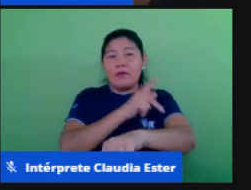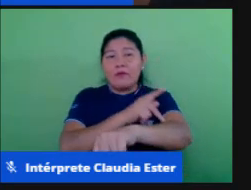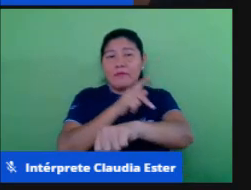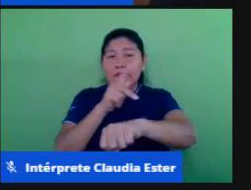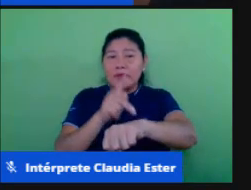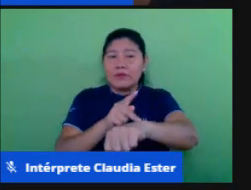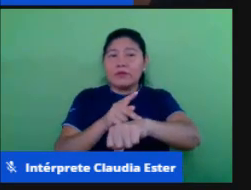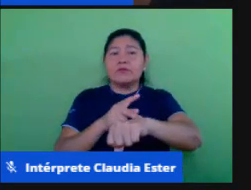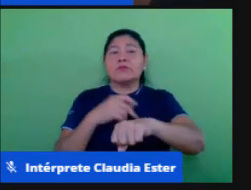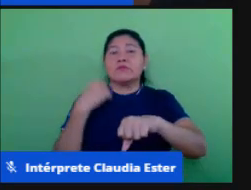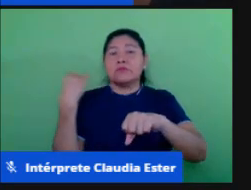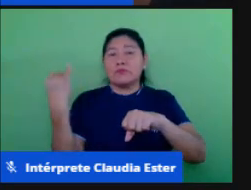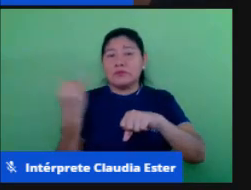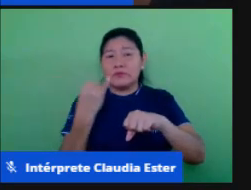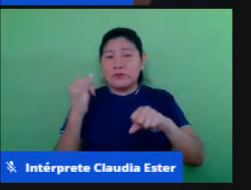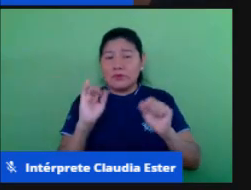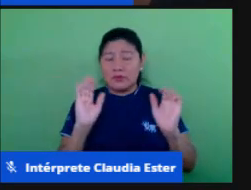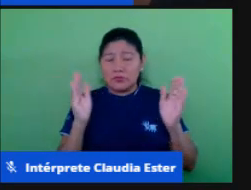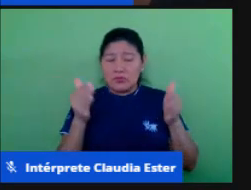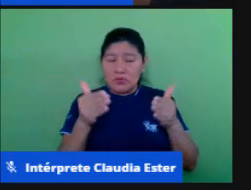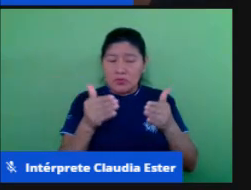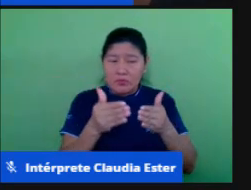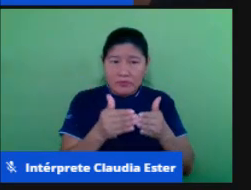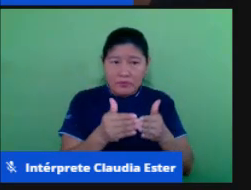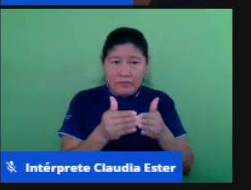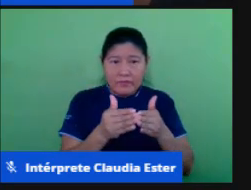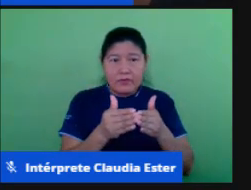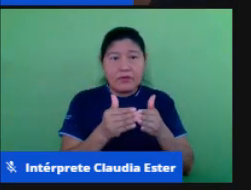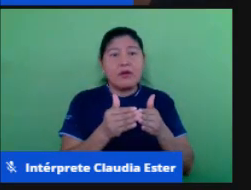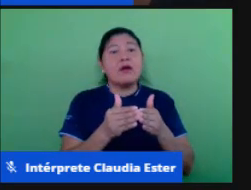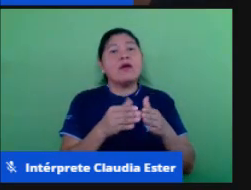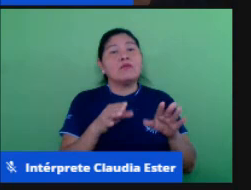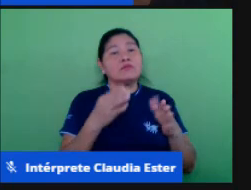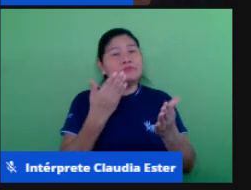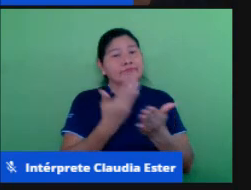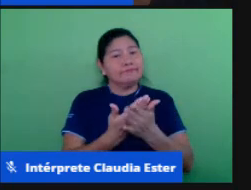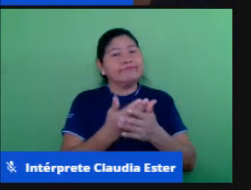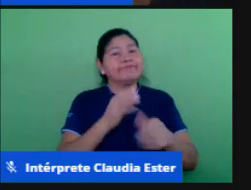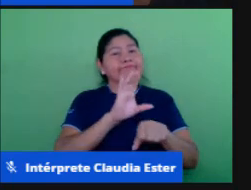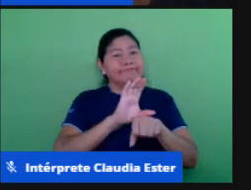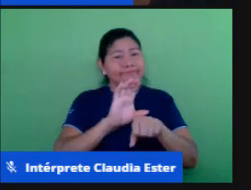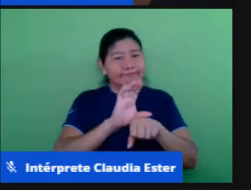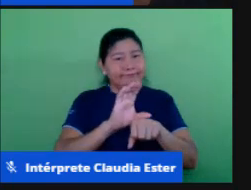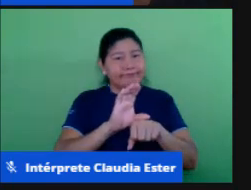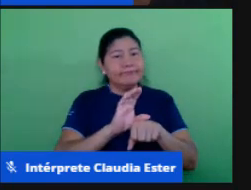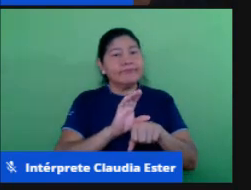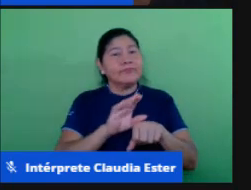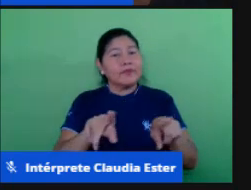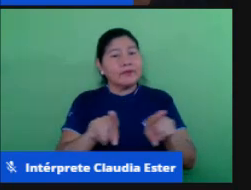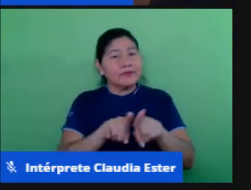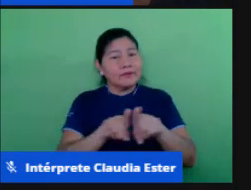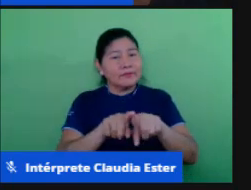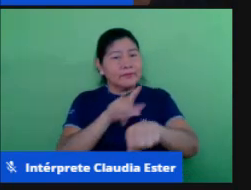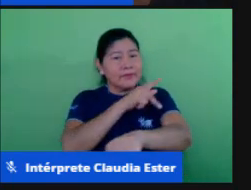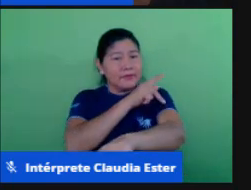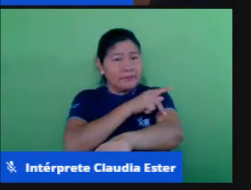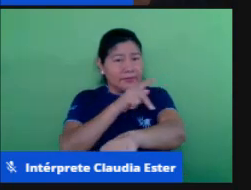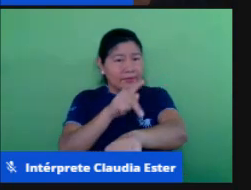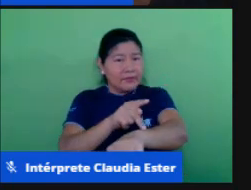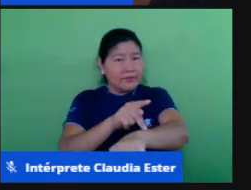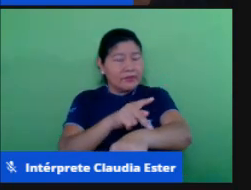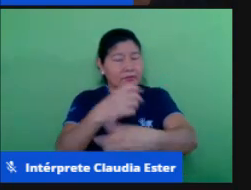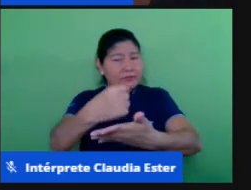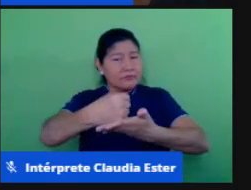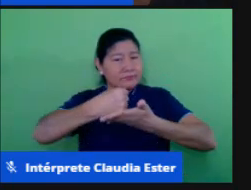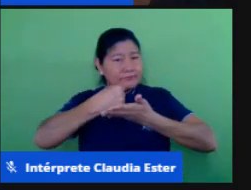fundamentada pedagogicamente cientificamente que nos habilita a fazer um bom trabalho